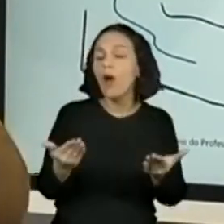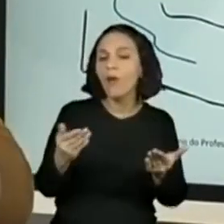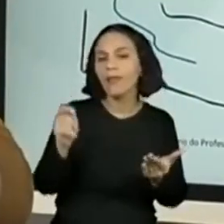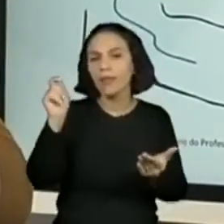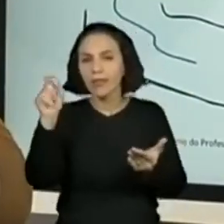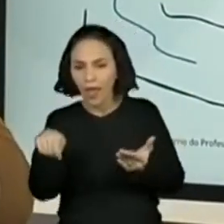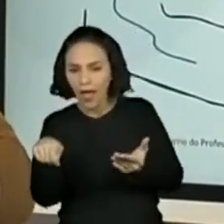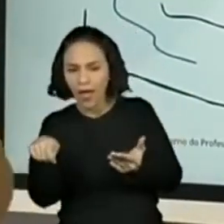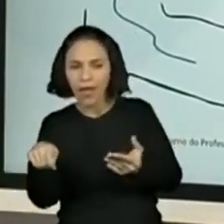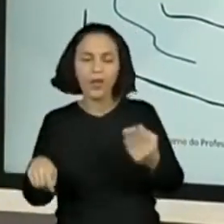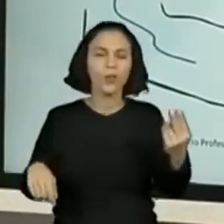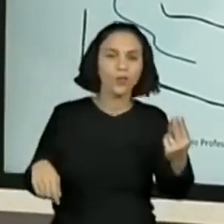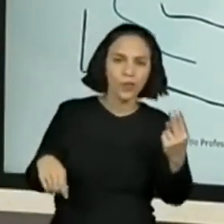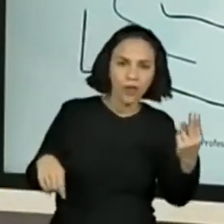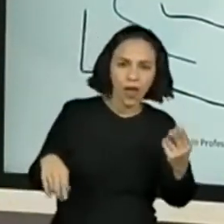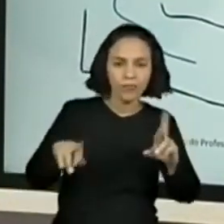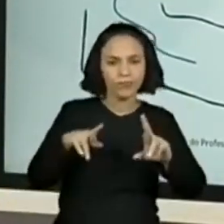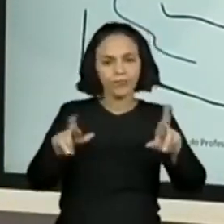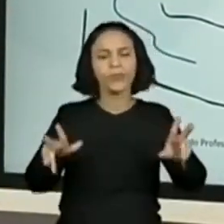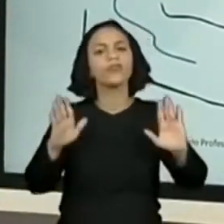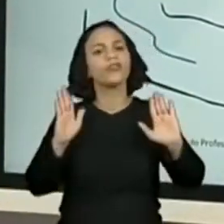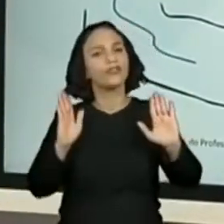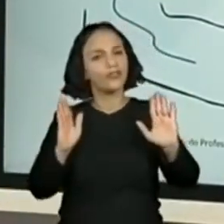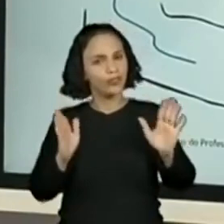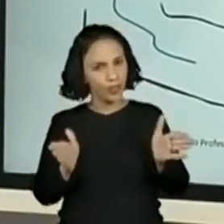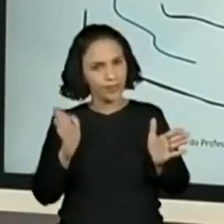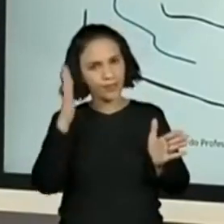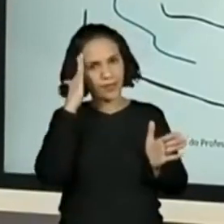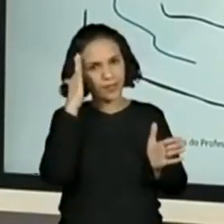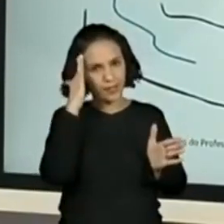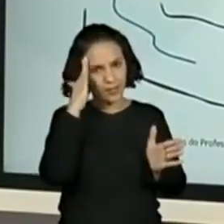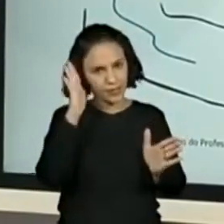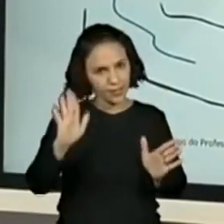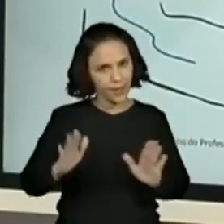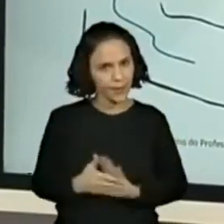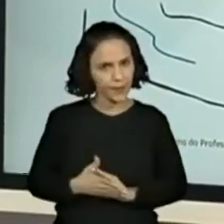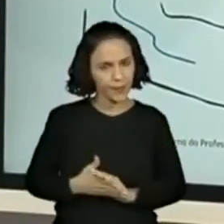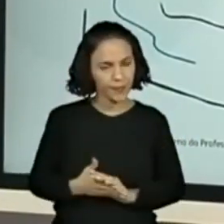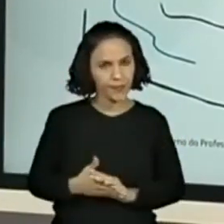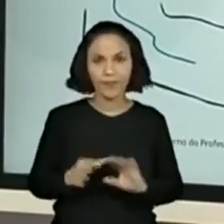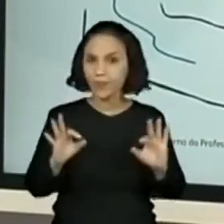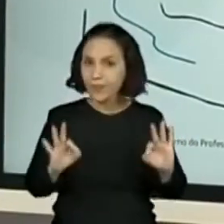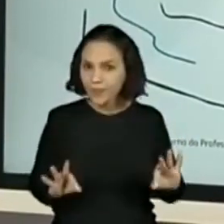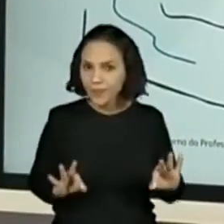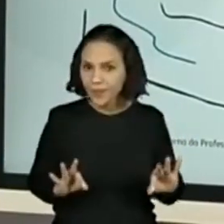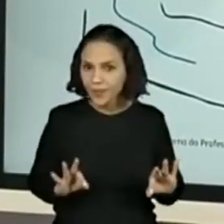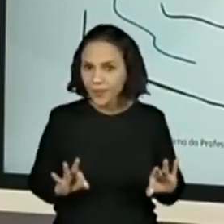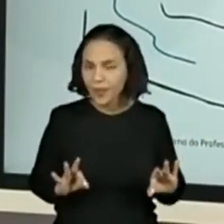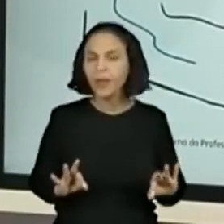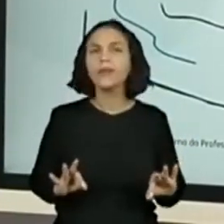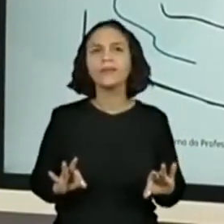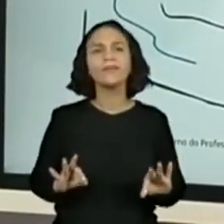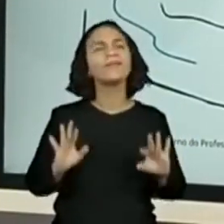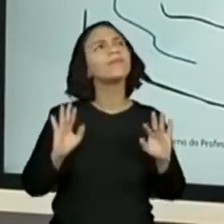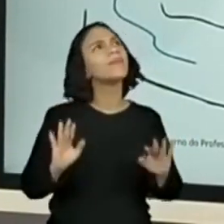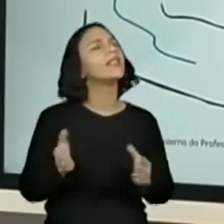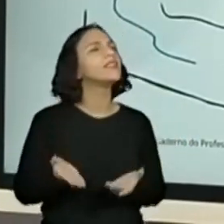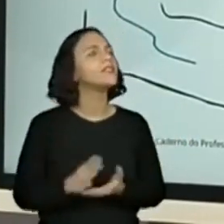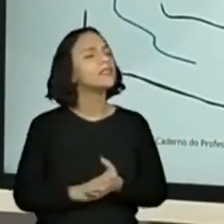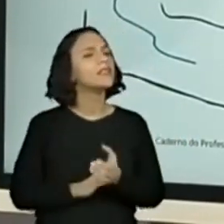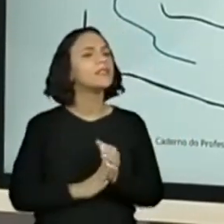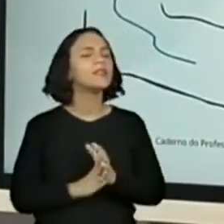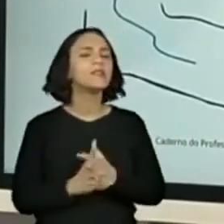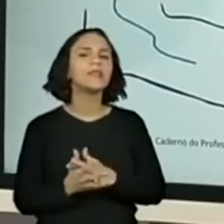determinar perímetro e aquelas que não podemos determinar perímetro. Certo? Caramba, professora.